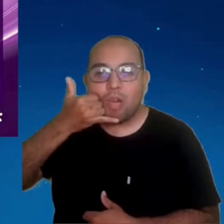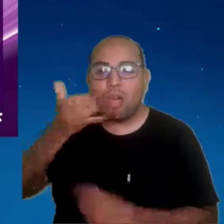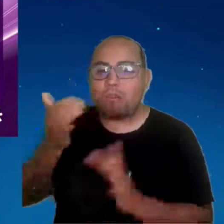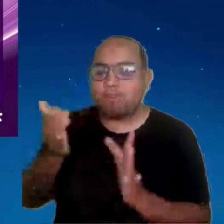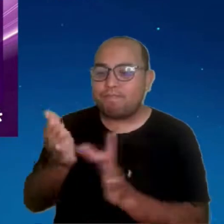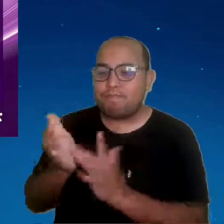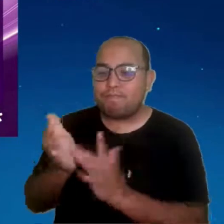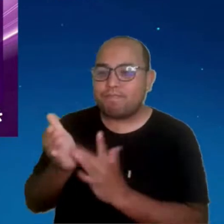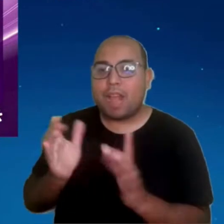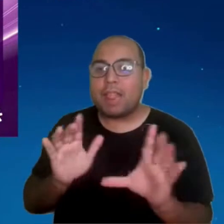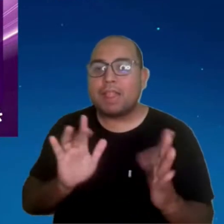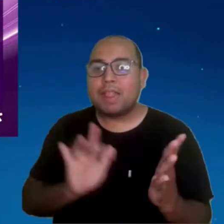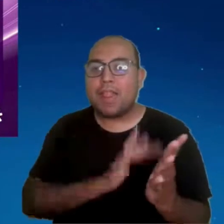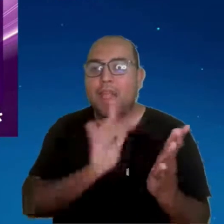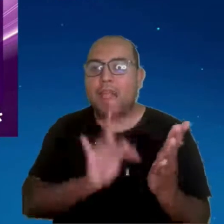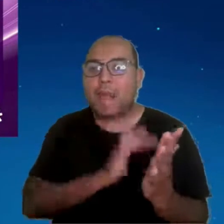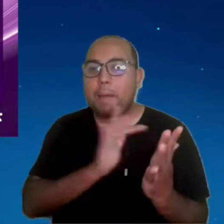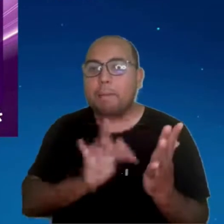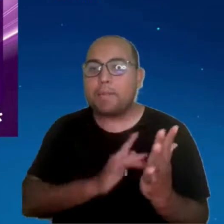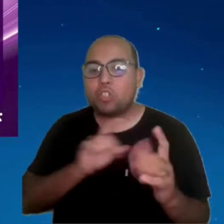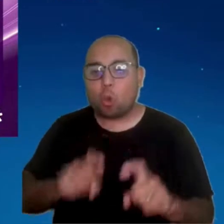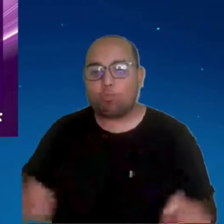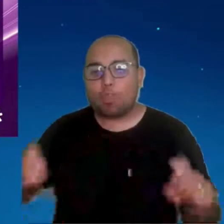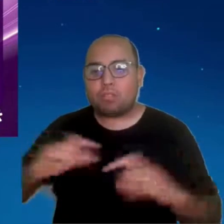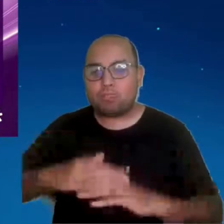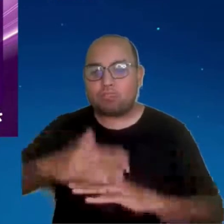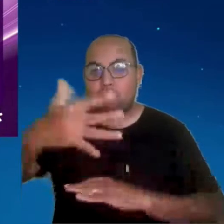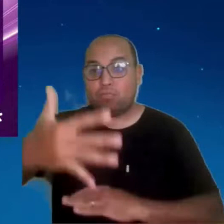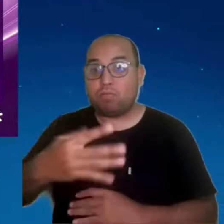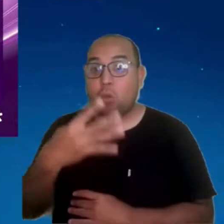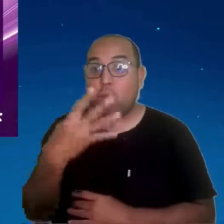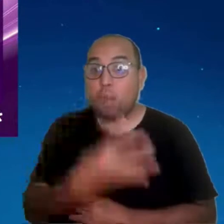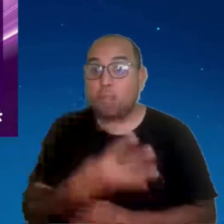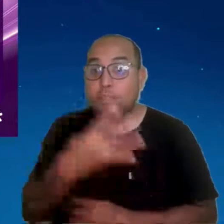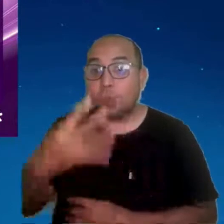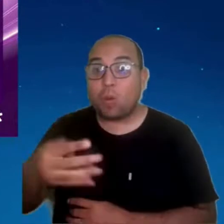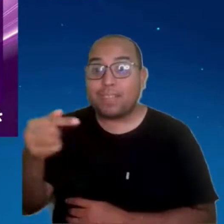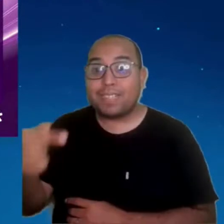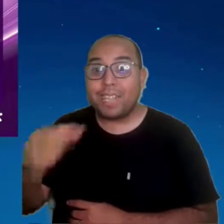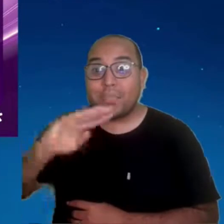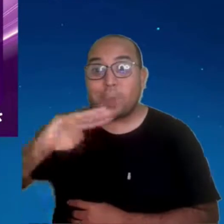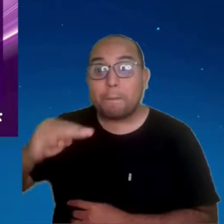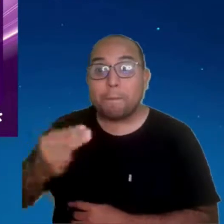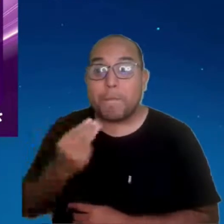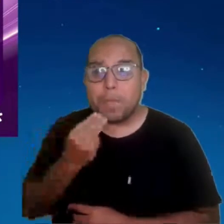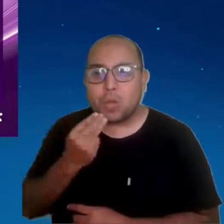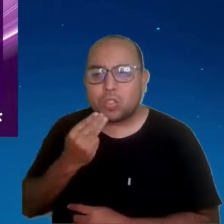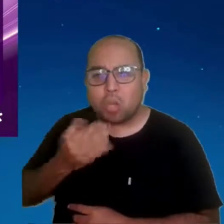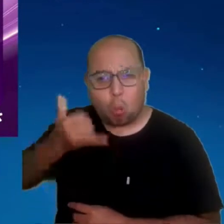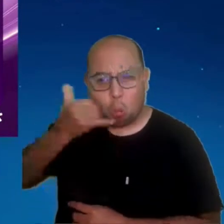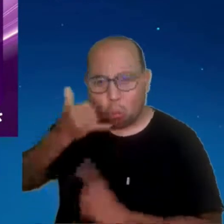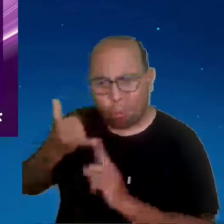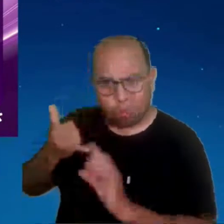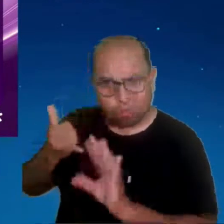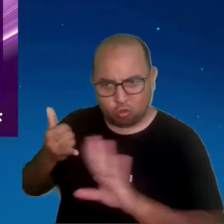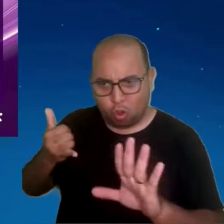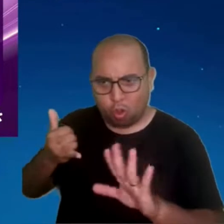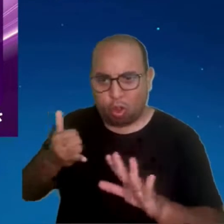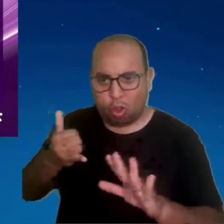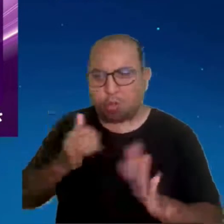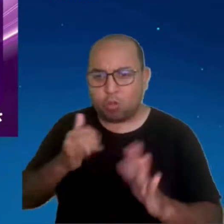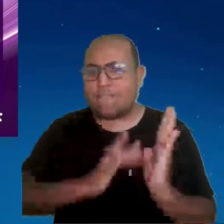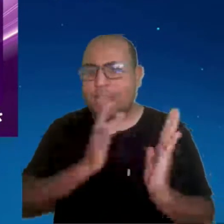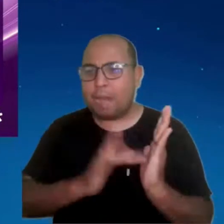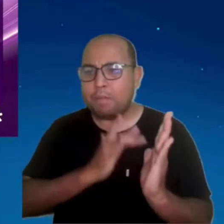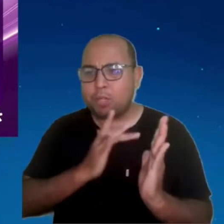447 milhões de dispositivos. Guarda esse número, porque dispositivos, não é só o smartphone, não é o tablet, não é o